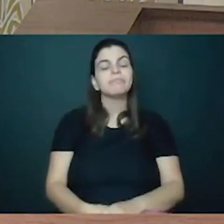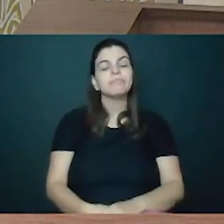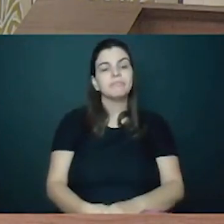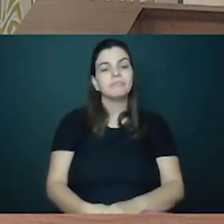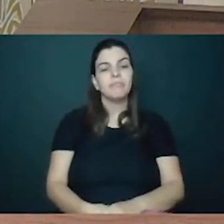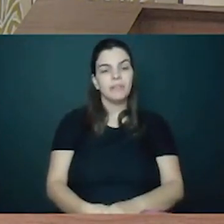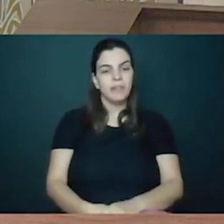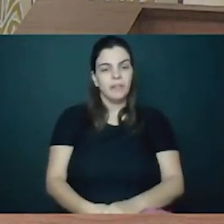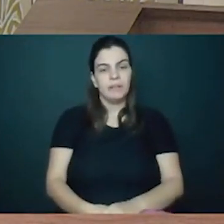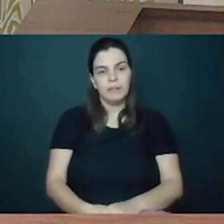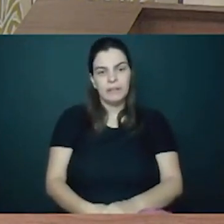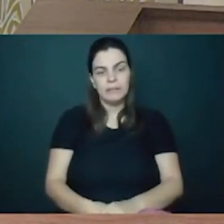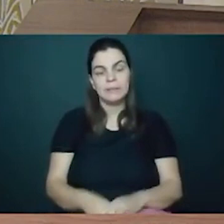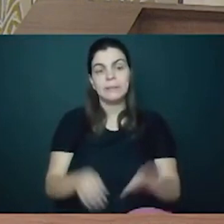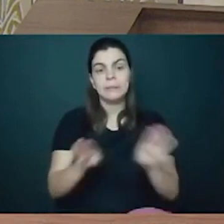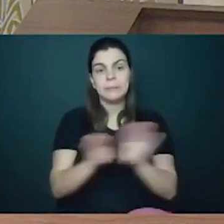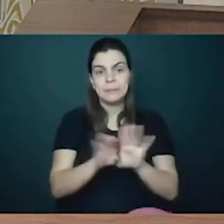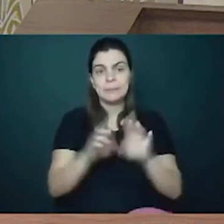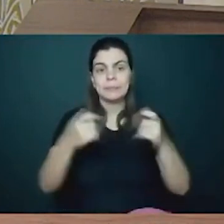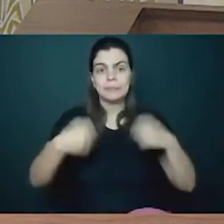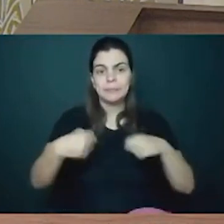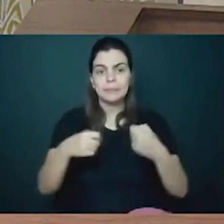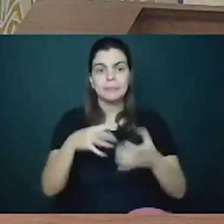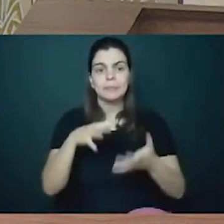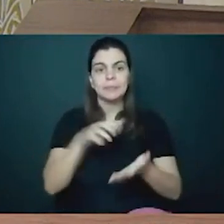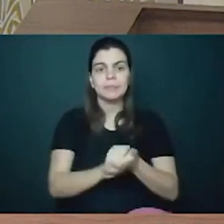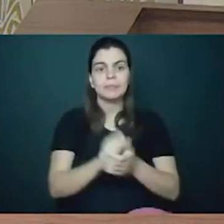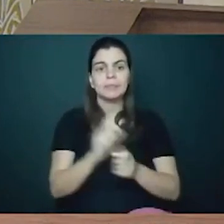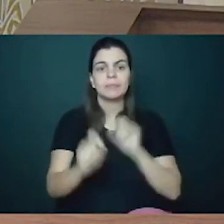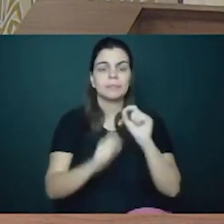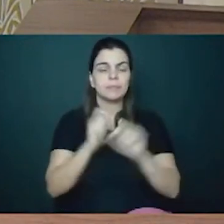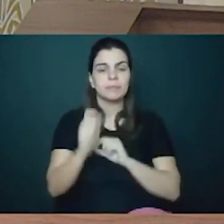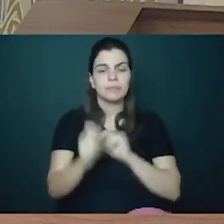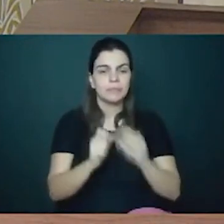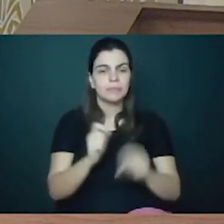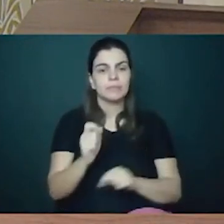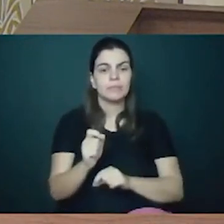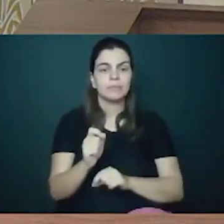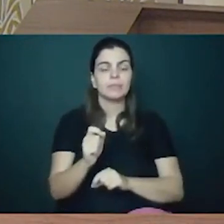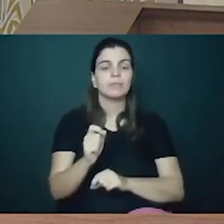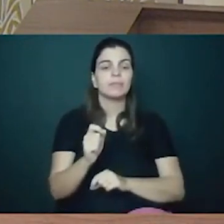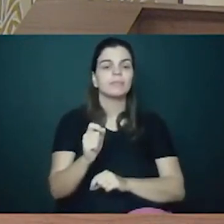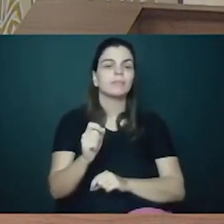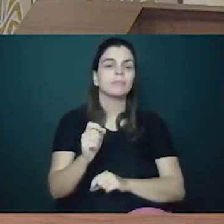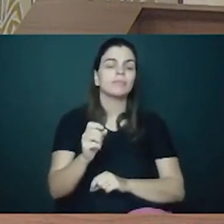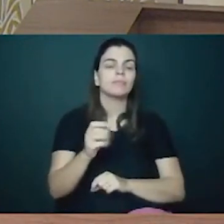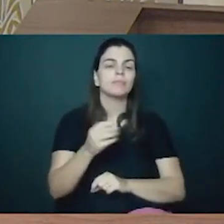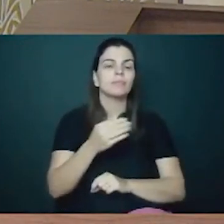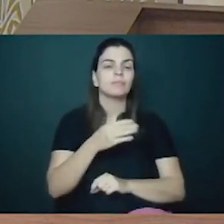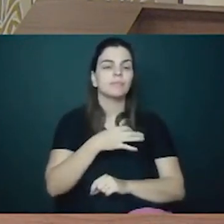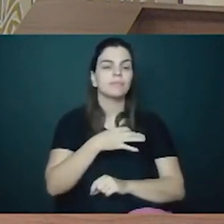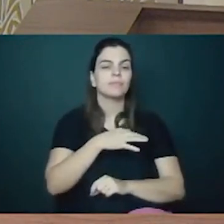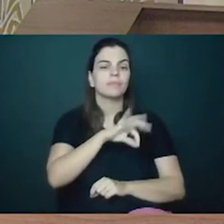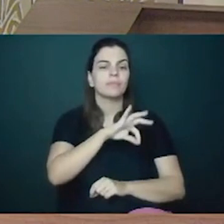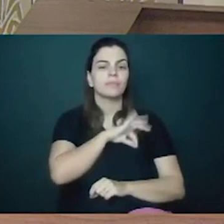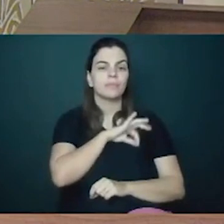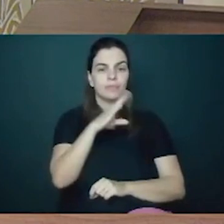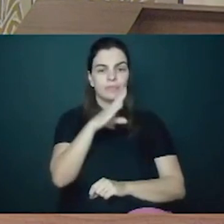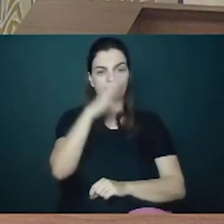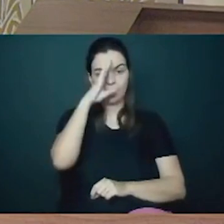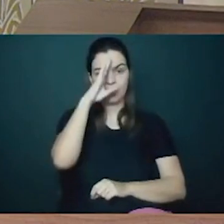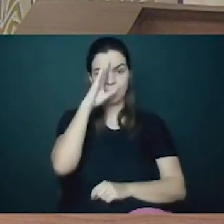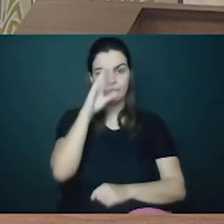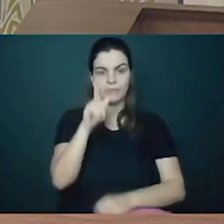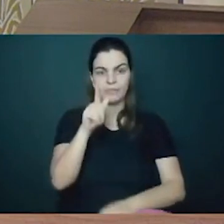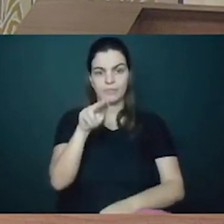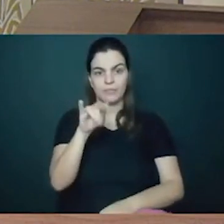de registrar o doutor Guilherme Dias, que é o delegado da Delegacia Civil de Proteção ao